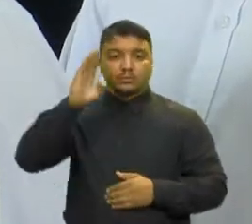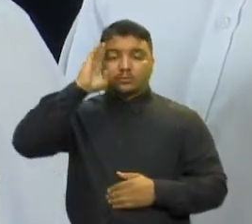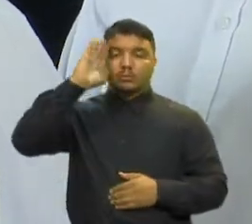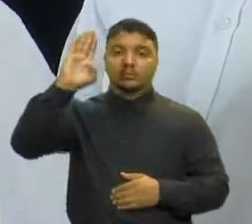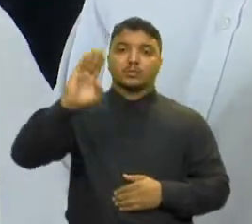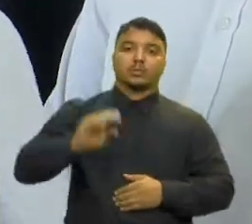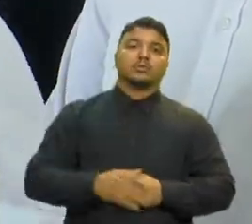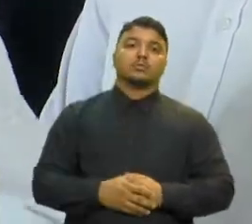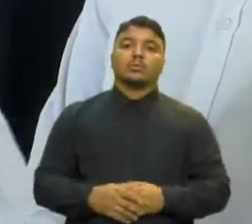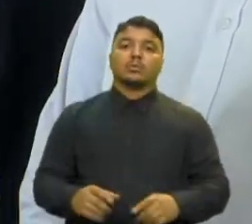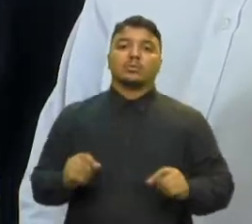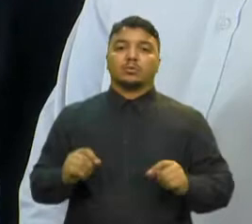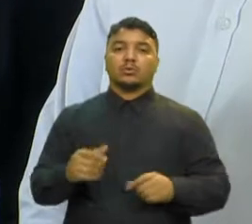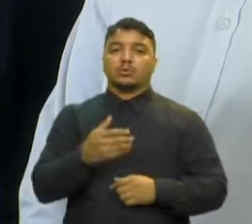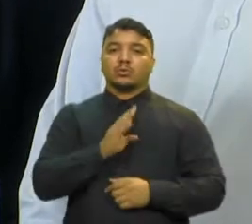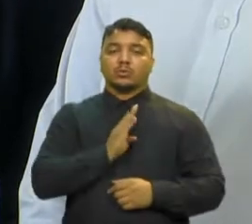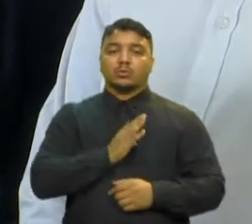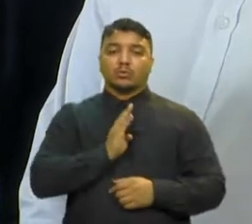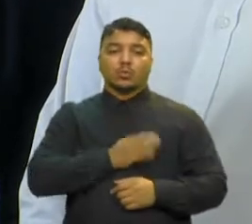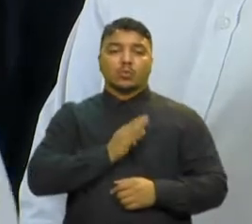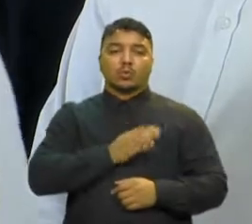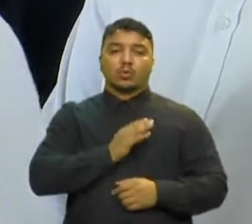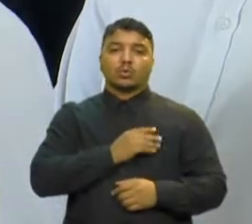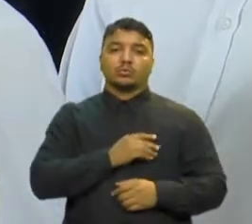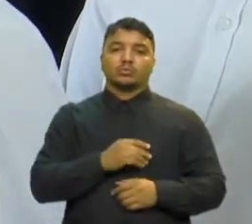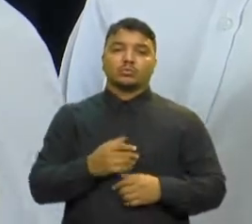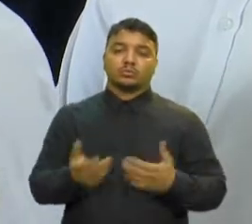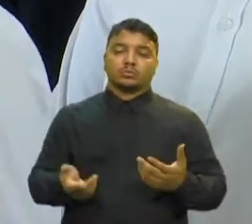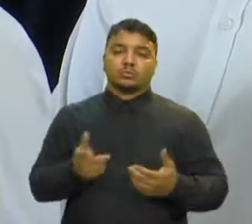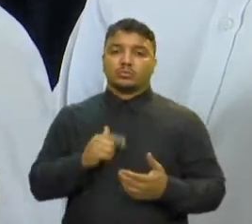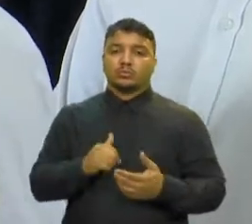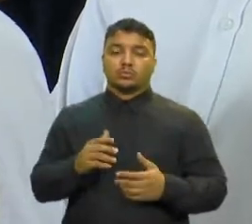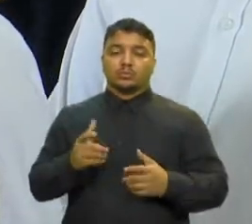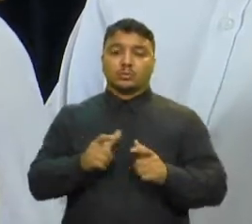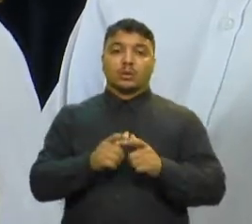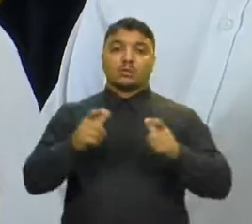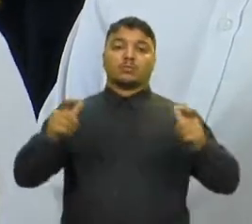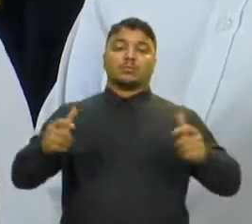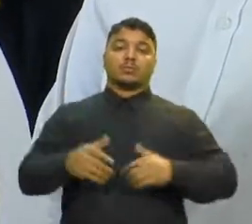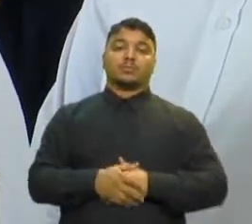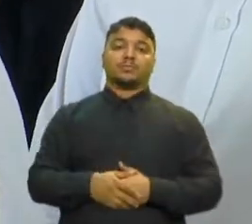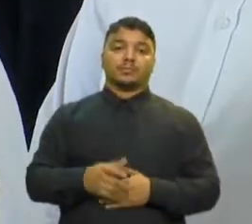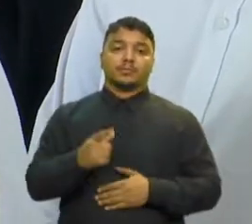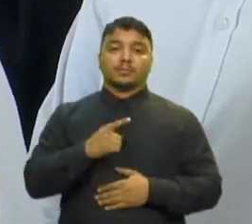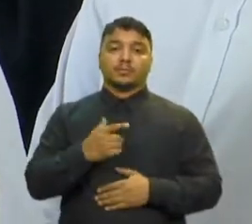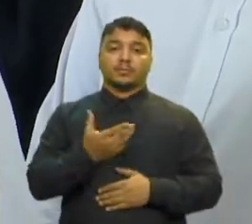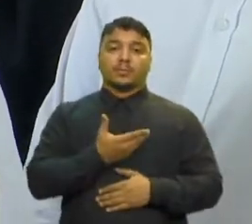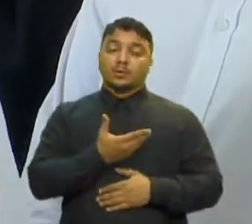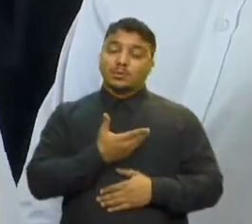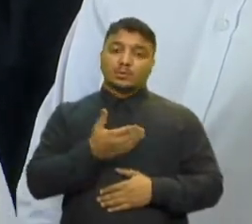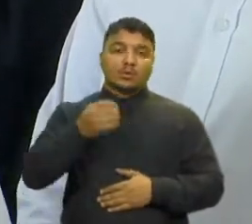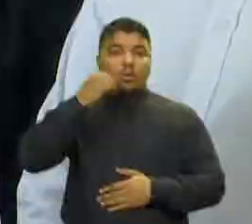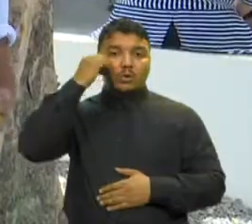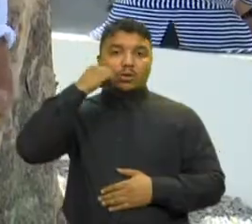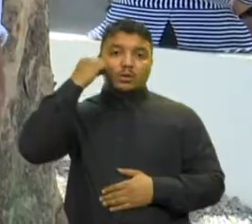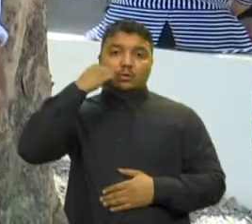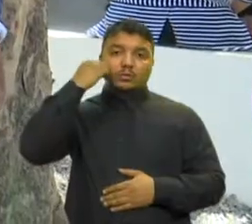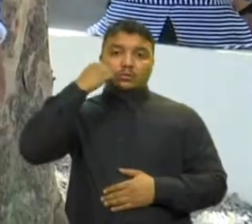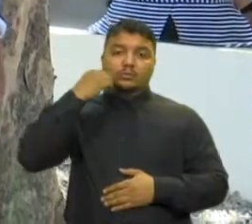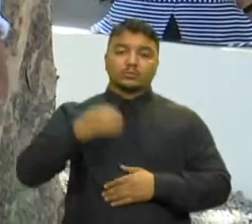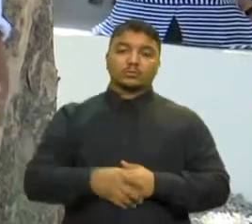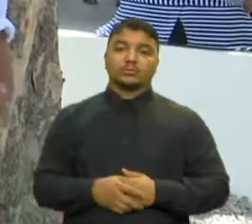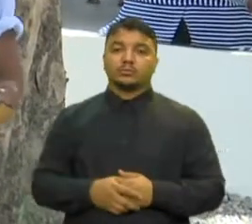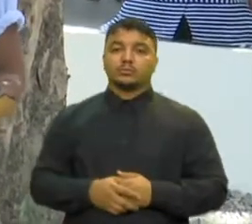o coração hipertrofiado dessa minha querida primeira-dama, a Onélia Santana Quem